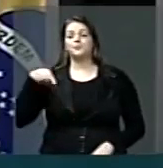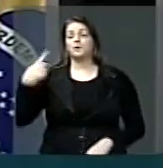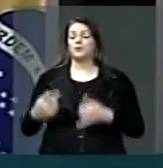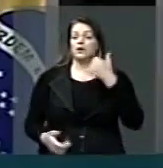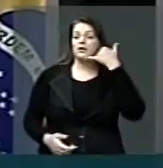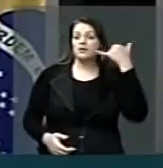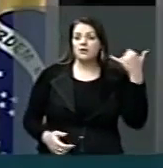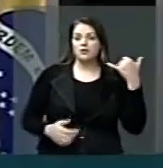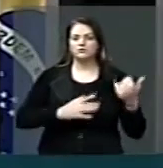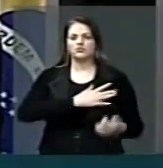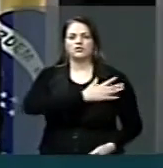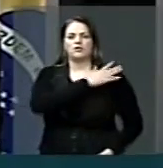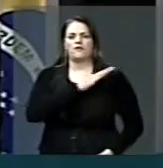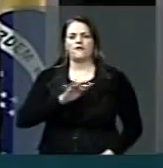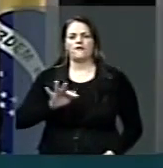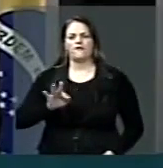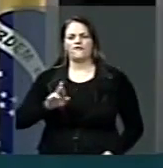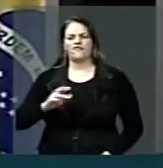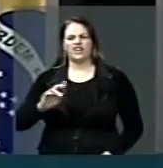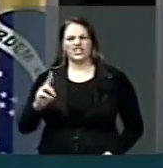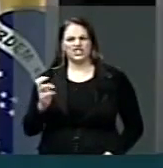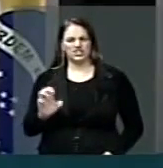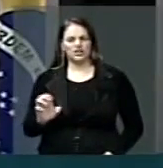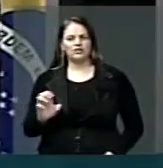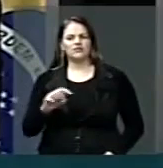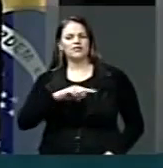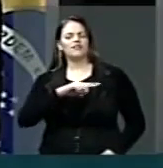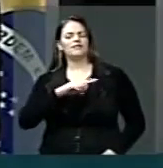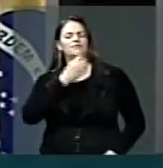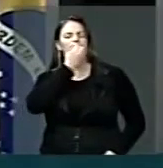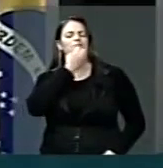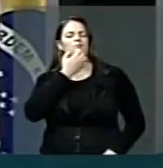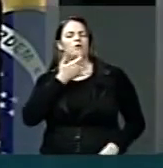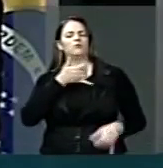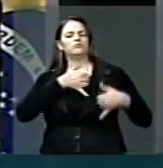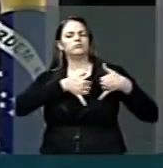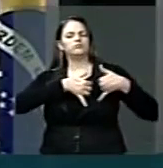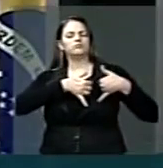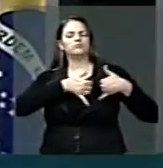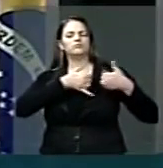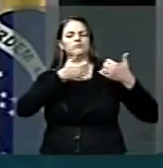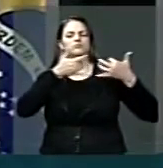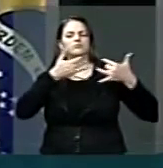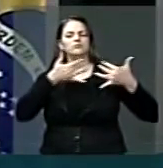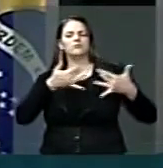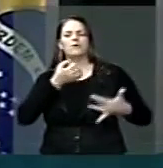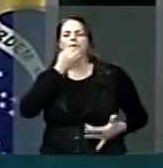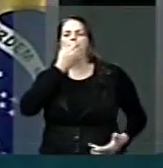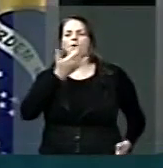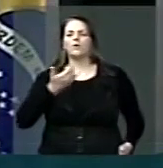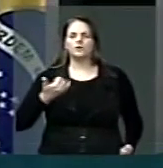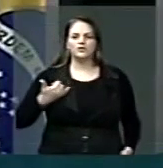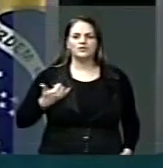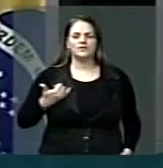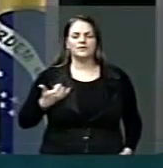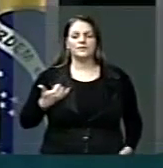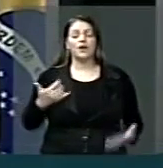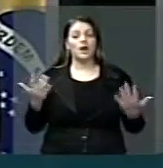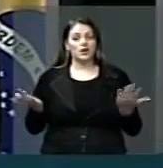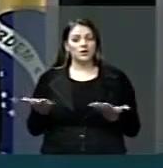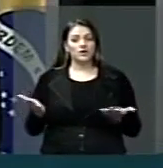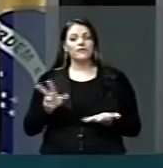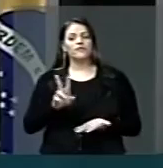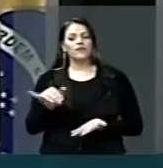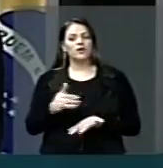Frasch e o General Frasch nos deu prazer de pegar e dar uma boa notícia. Nós vamos começar